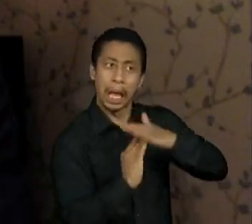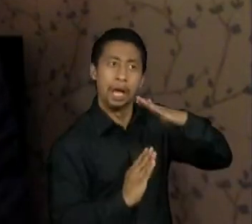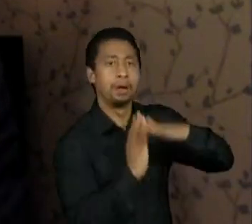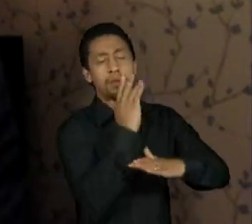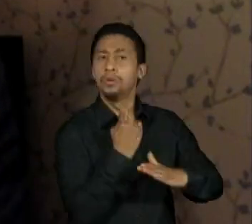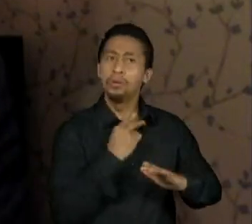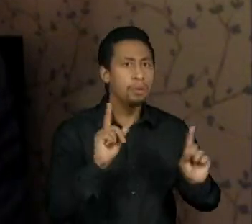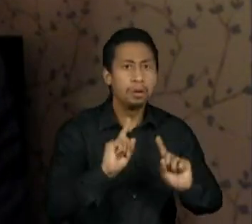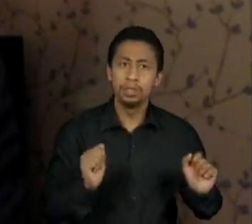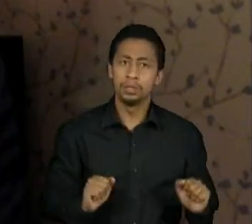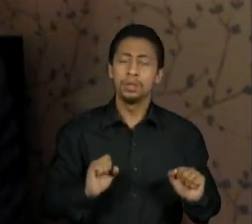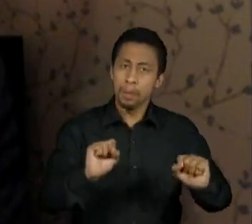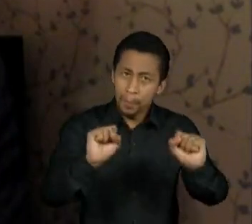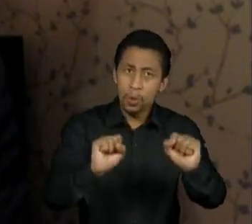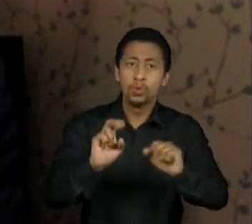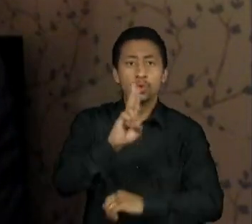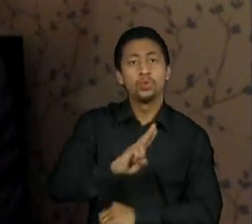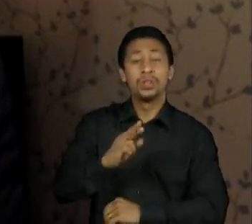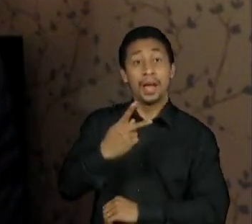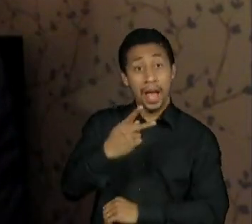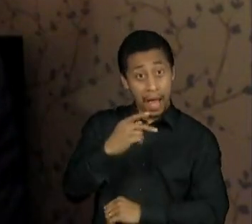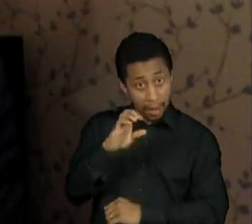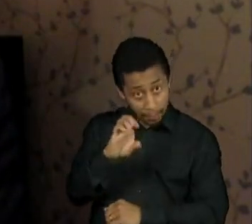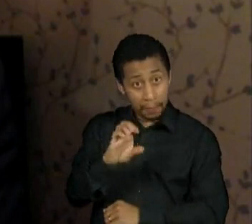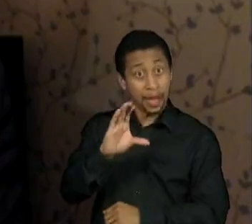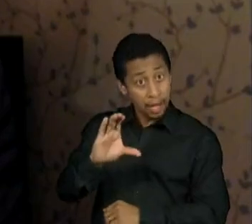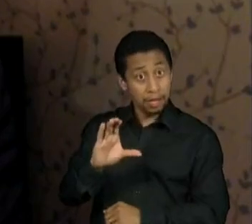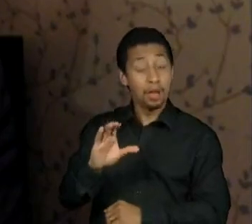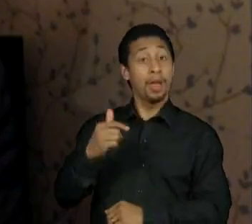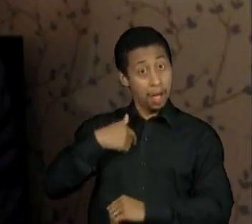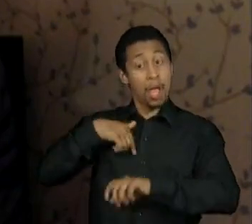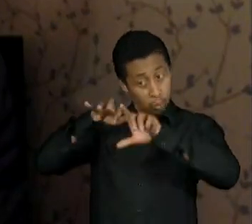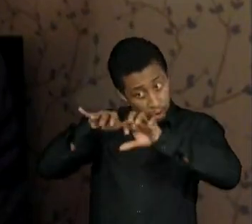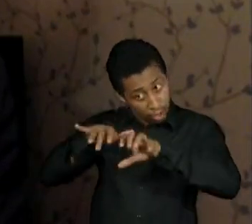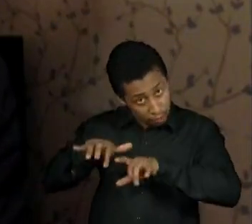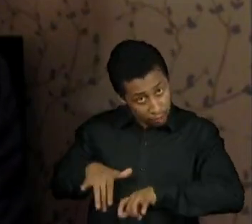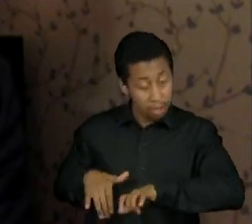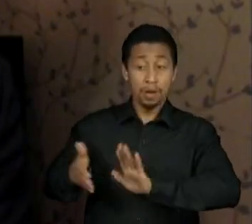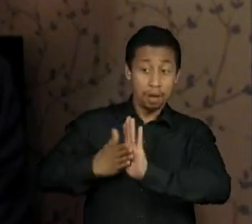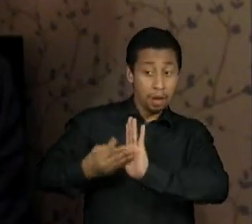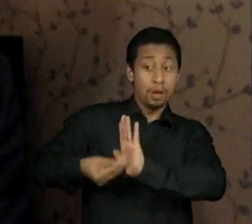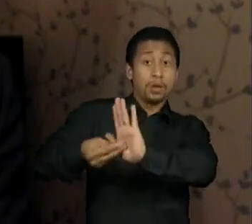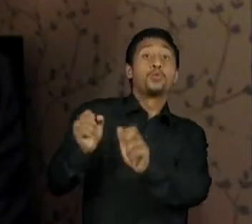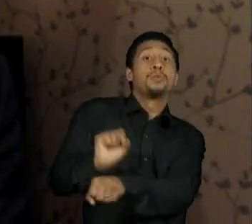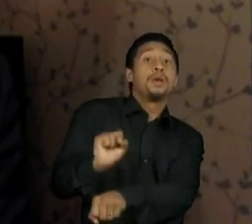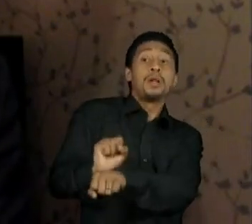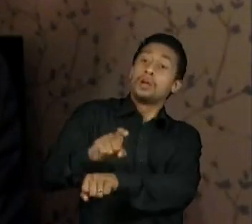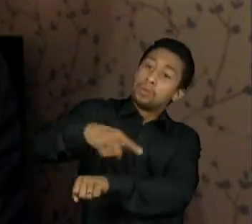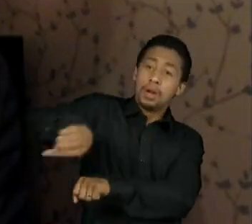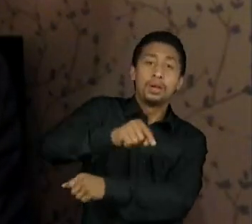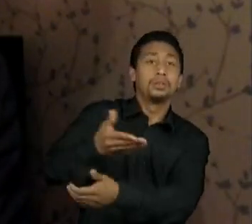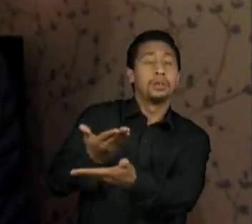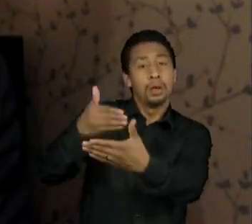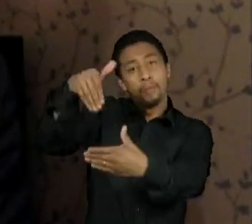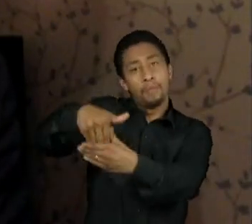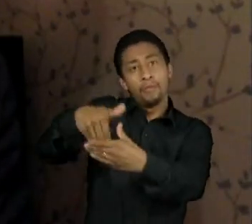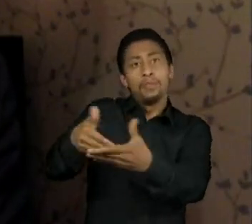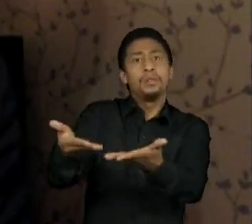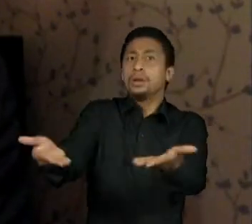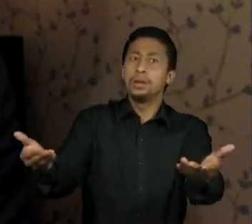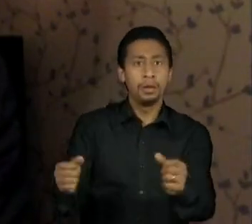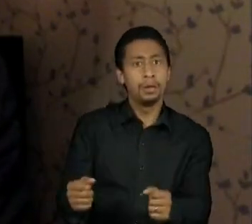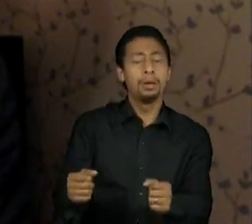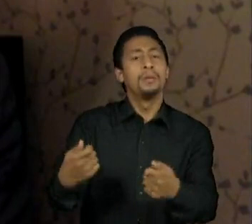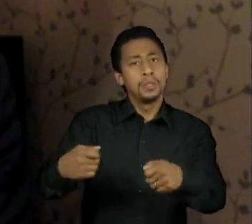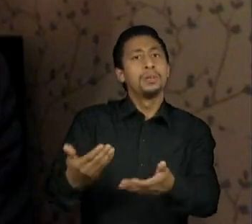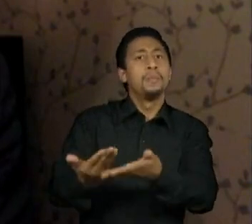resolver isso com a PEC de minha autoria, que está lá na Câmara, só esperando as assinaturas e a votação. E eu acredito que o bom senso ainda